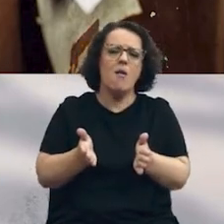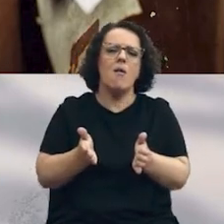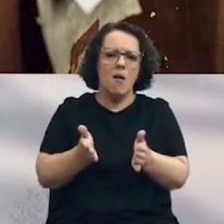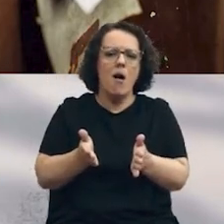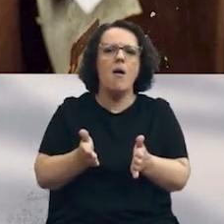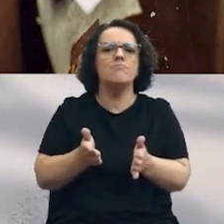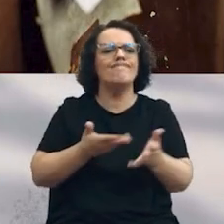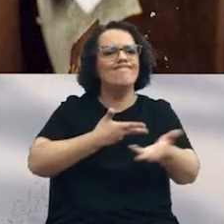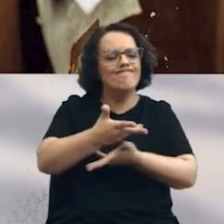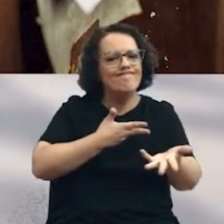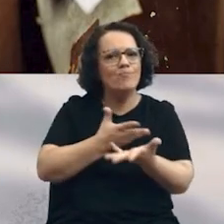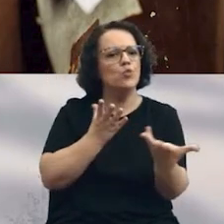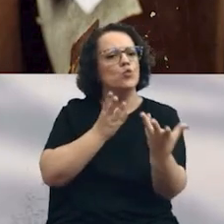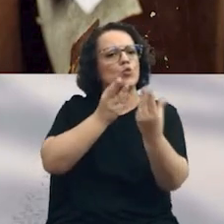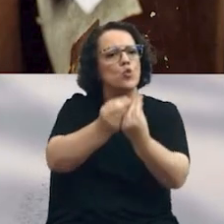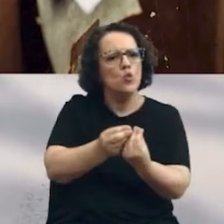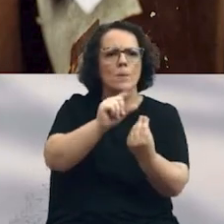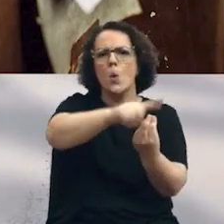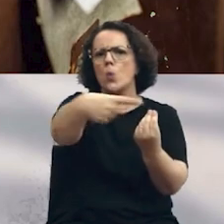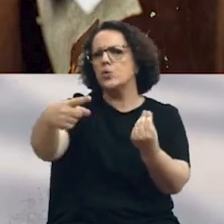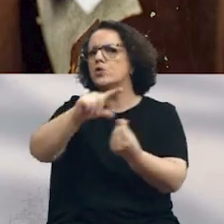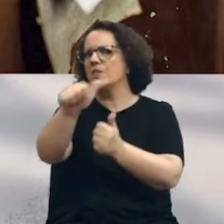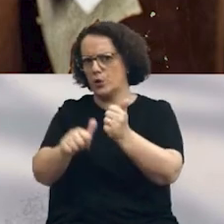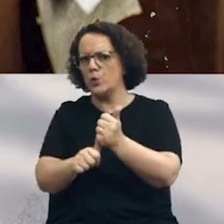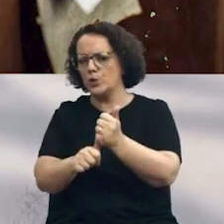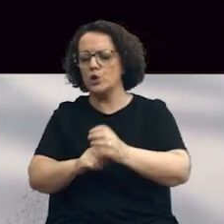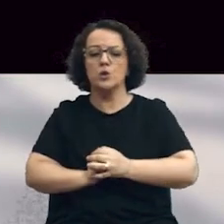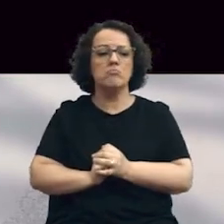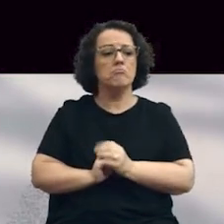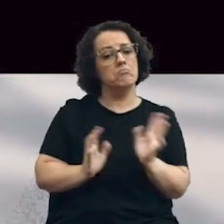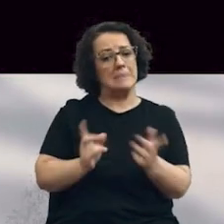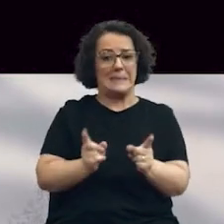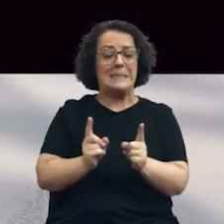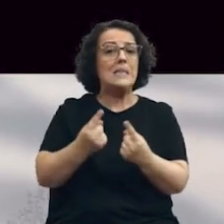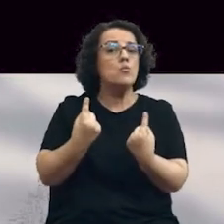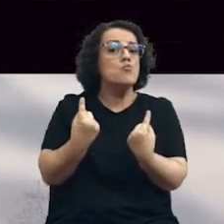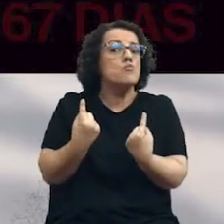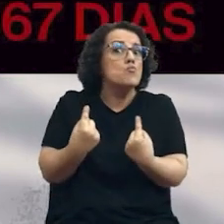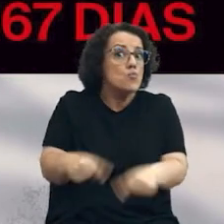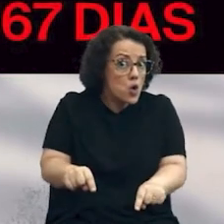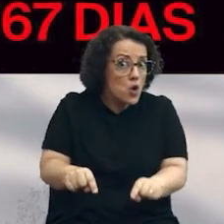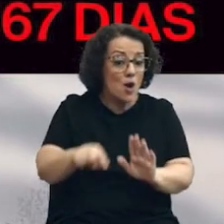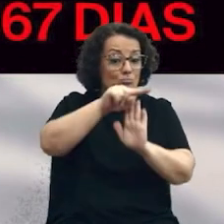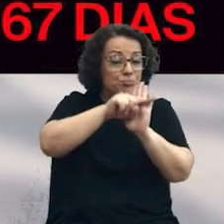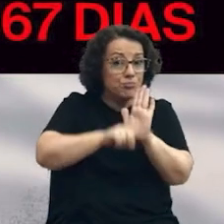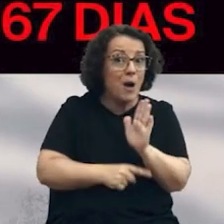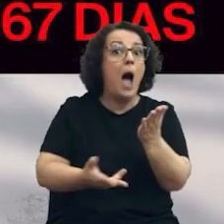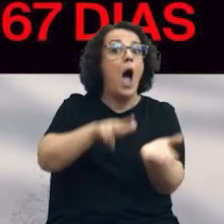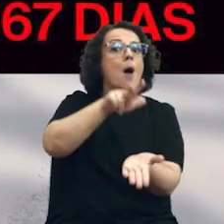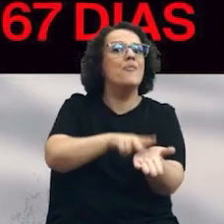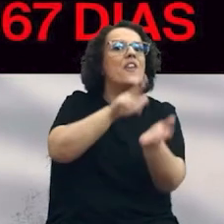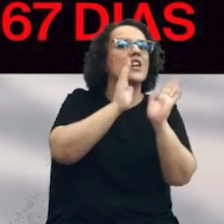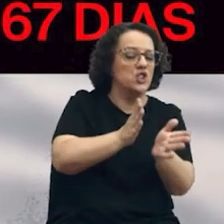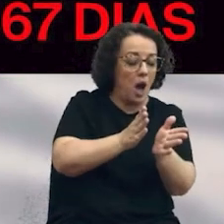partilhado a vontade de trabalhar com ela em conjunto com outros vereadores. e estas são apenas as que já foram aprovadas. Quero muito